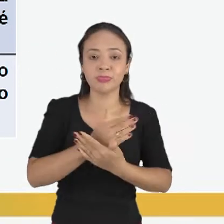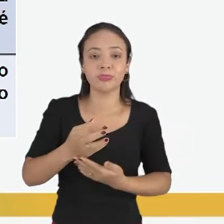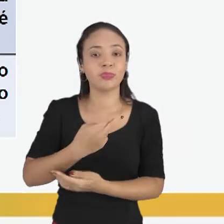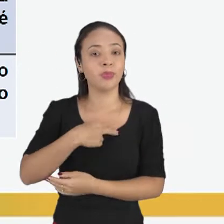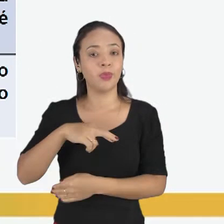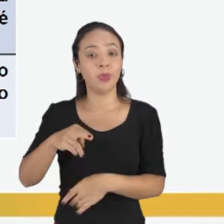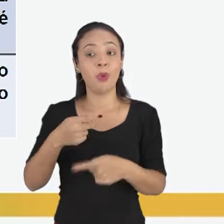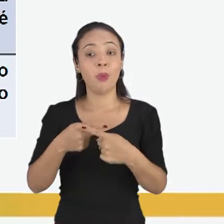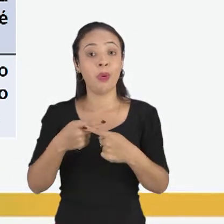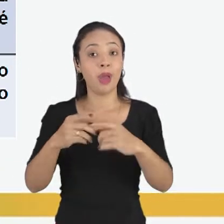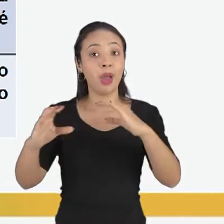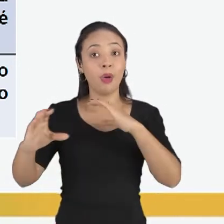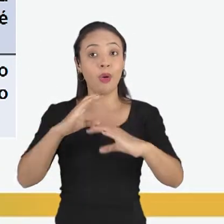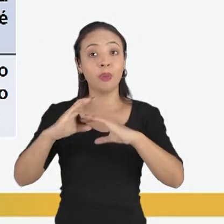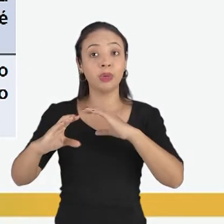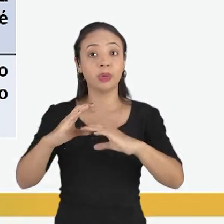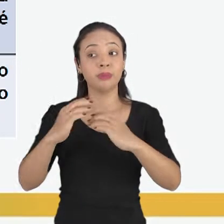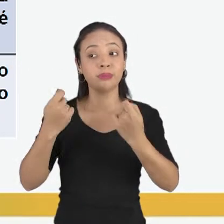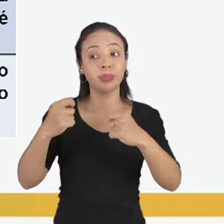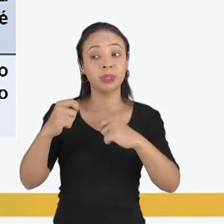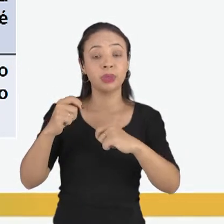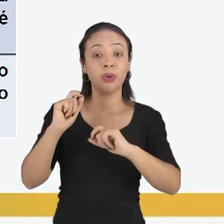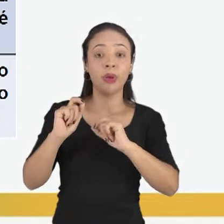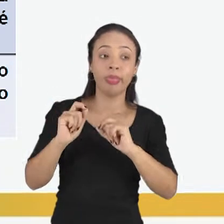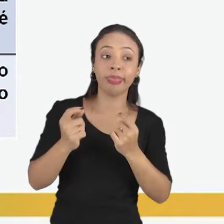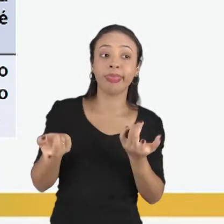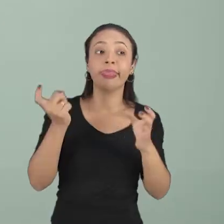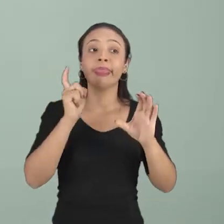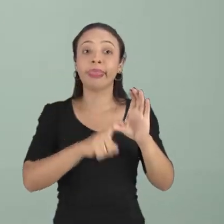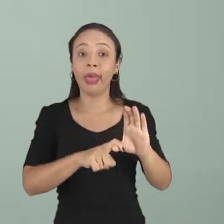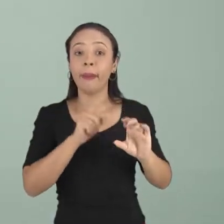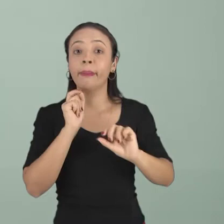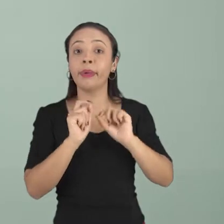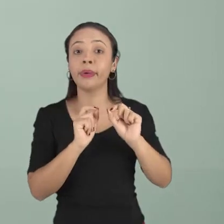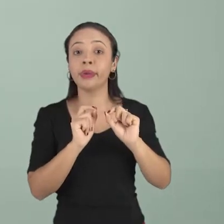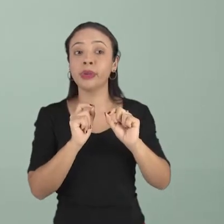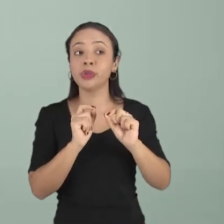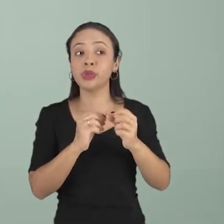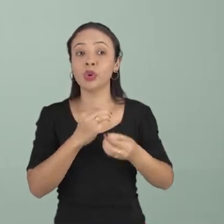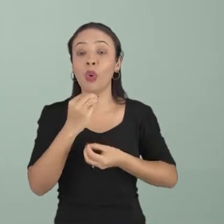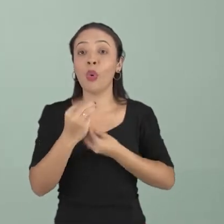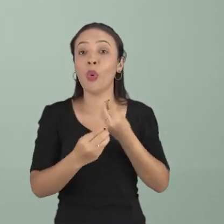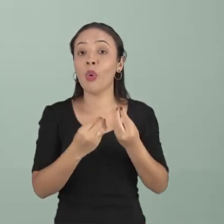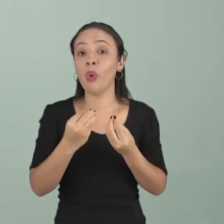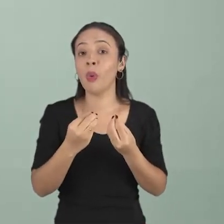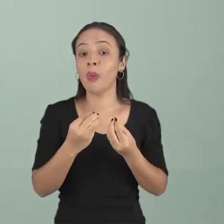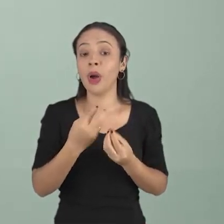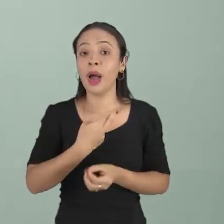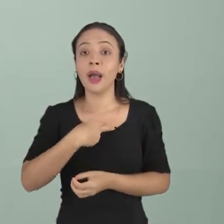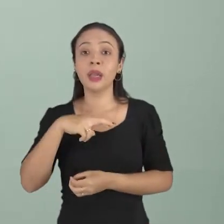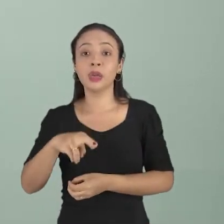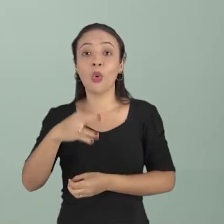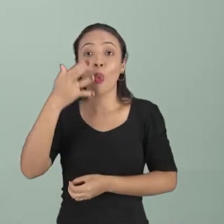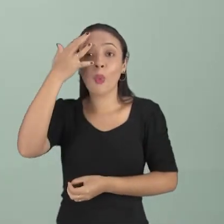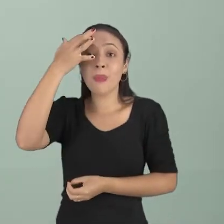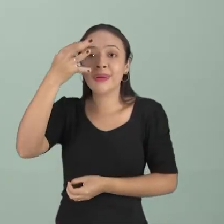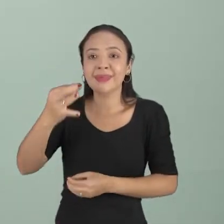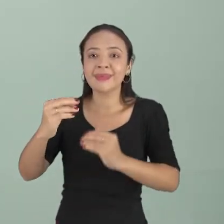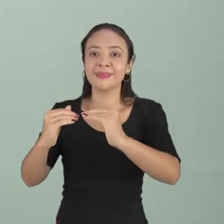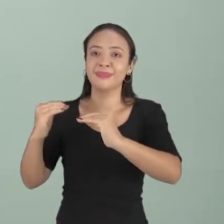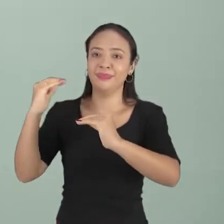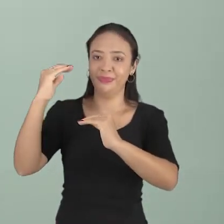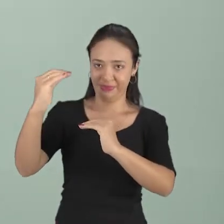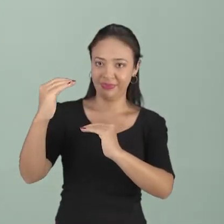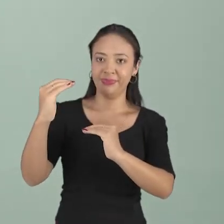comunicação depende da concepção daquela religião. Da própria concepção de como é o transcendente segundo aquela religião.